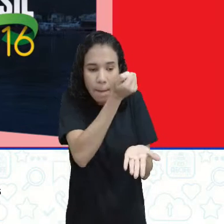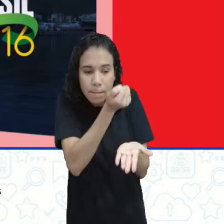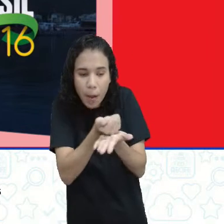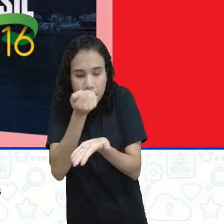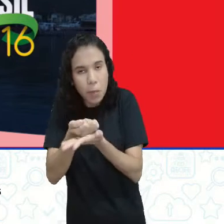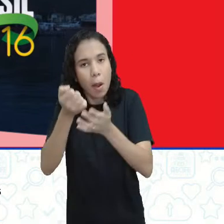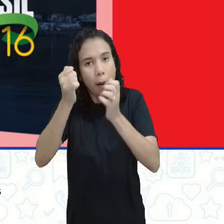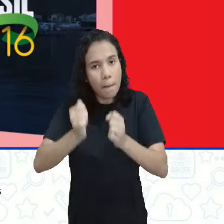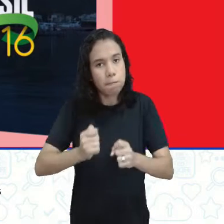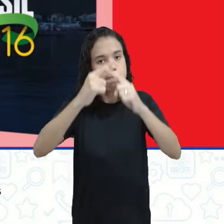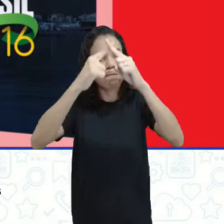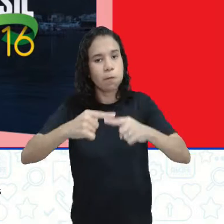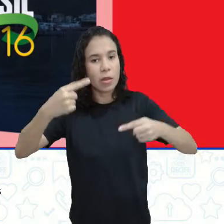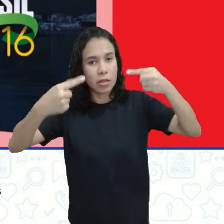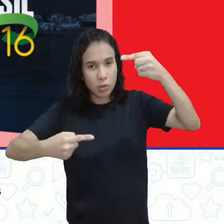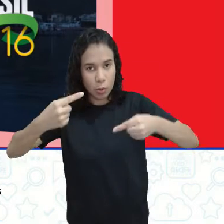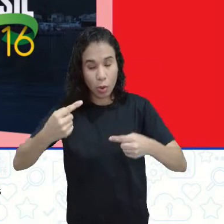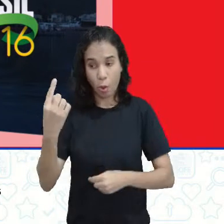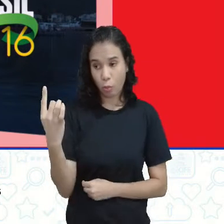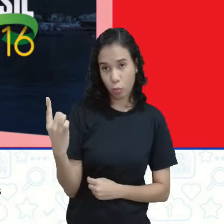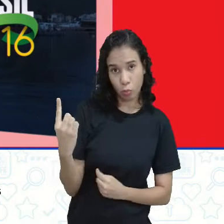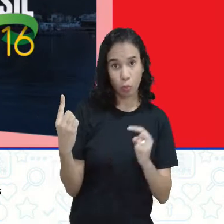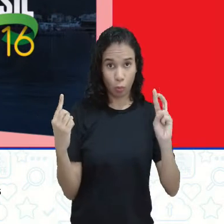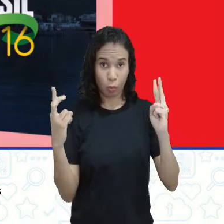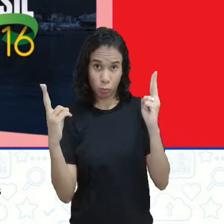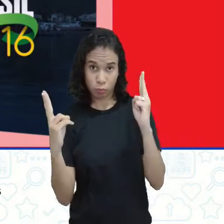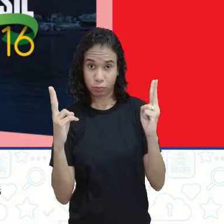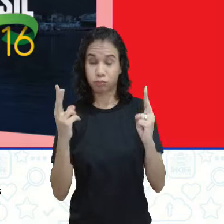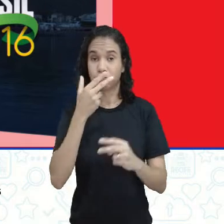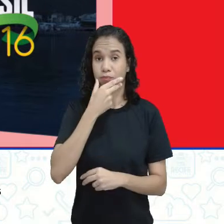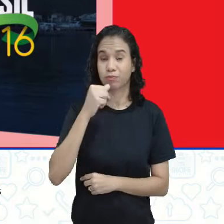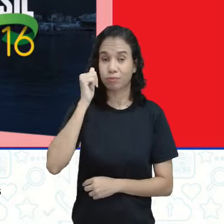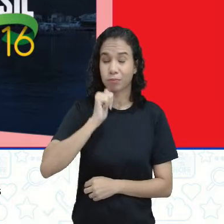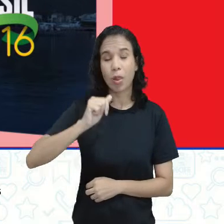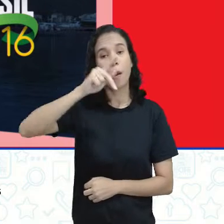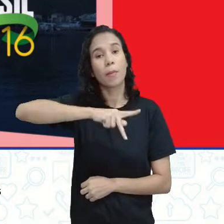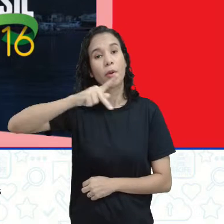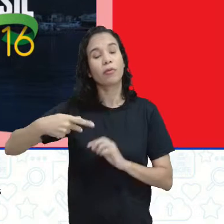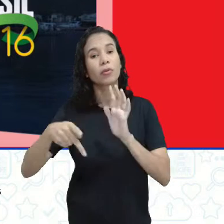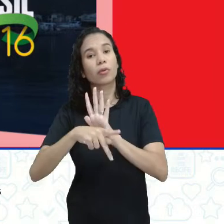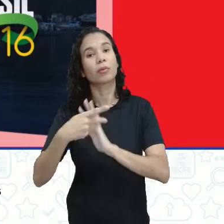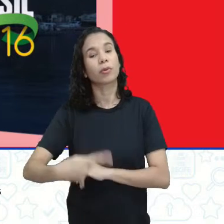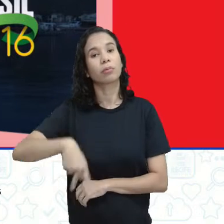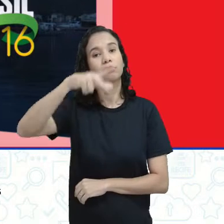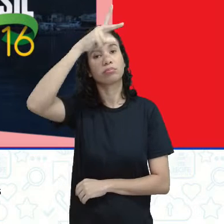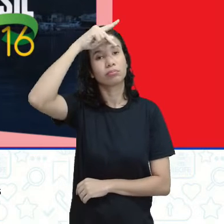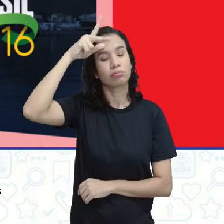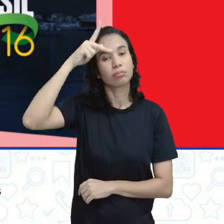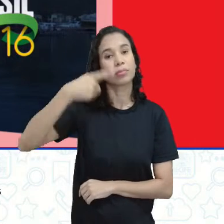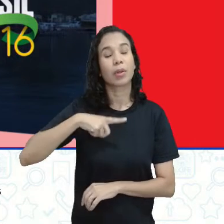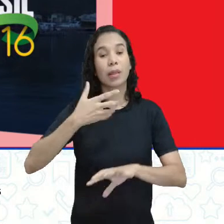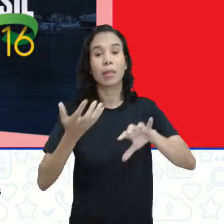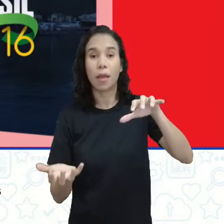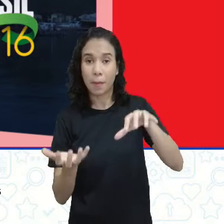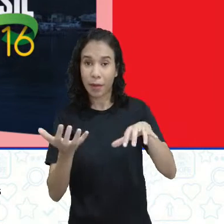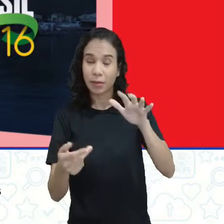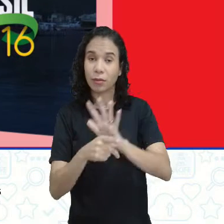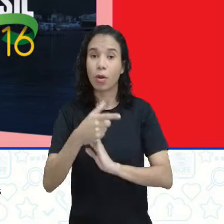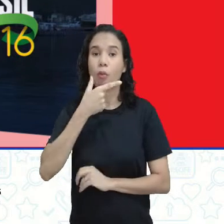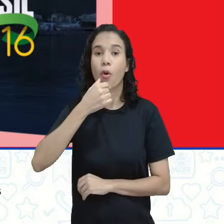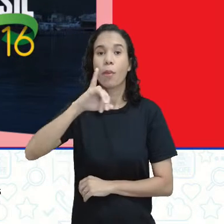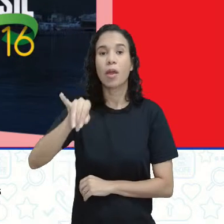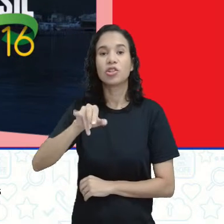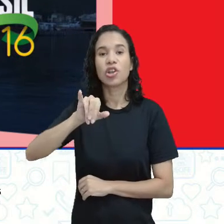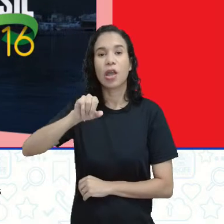disputado individualmente ou em duplas, por homens e mulheres. Professor da Rede Pública de Ensino em Brasília, Jailson Azevedo,